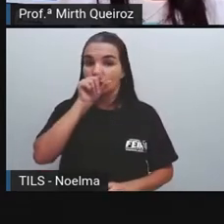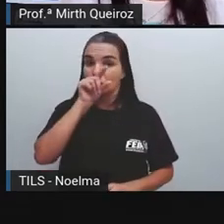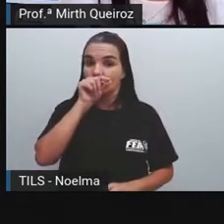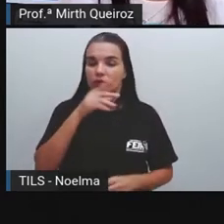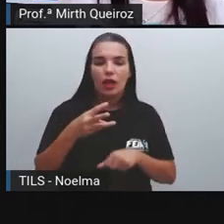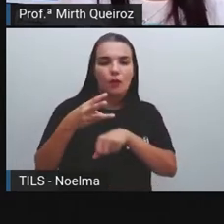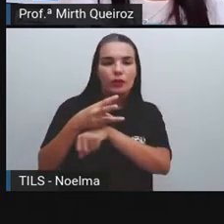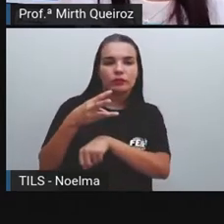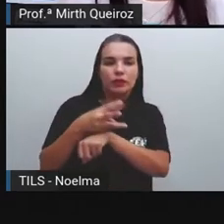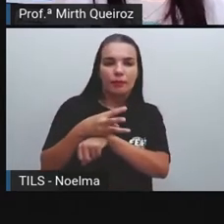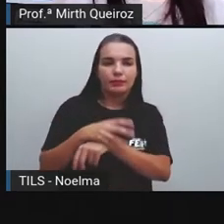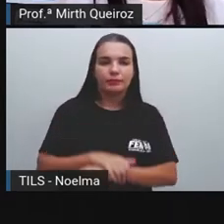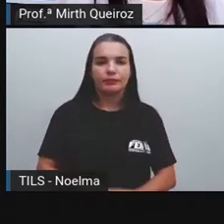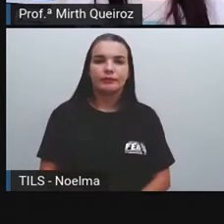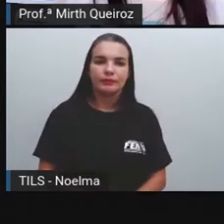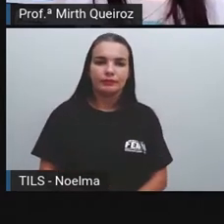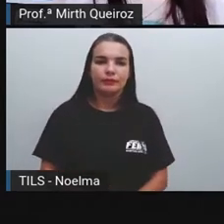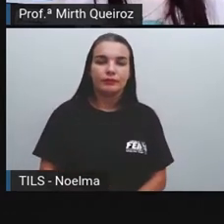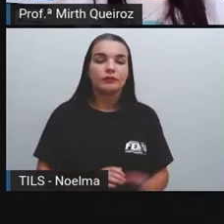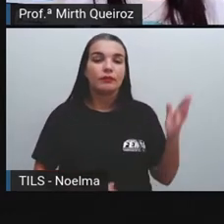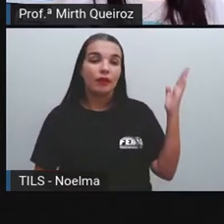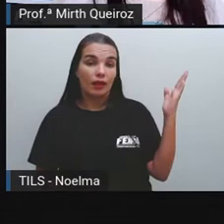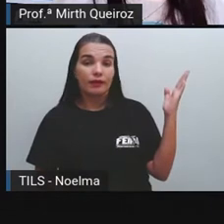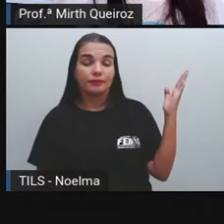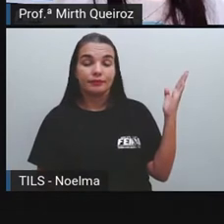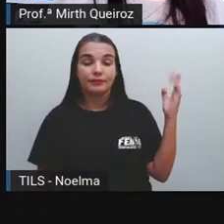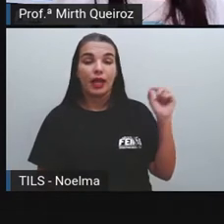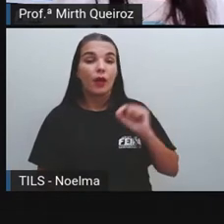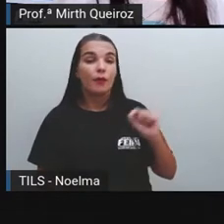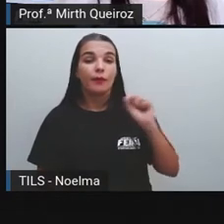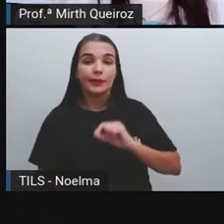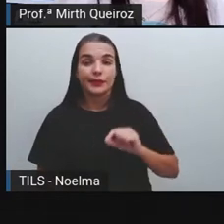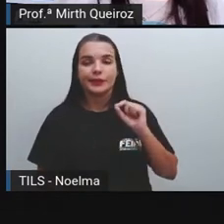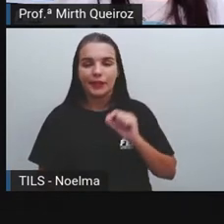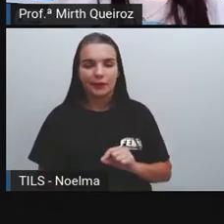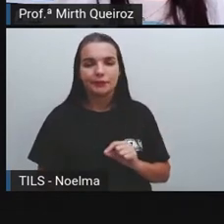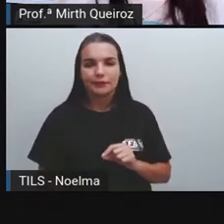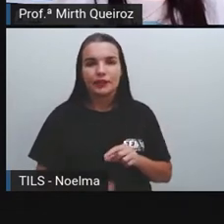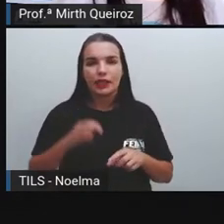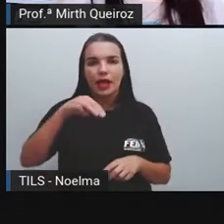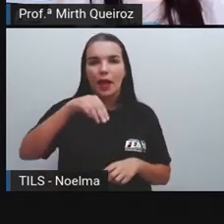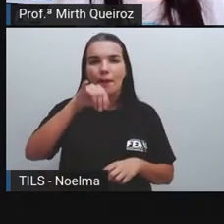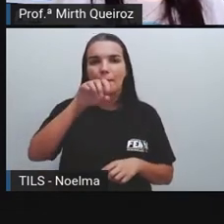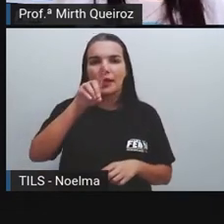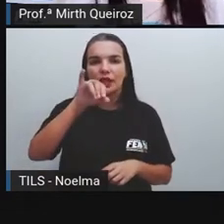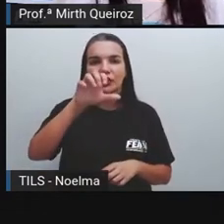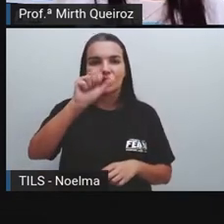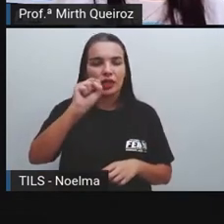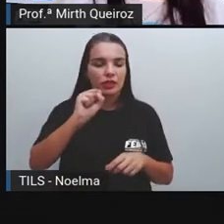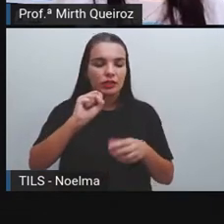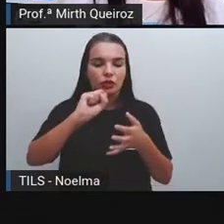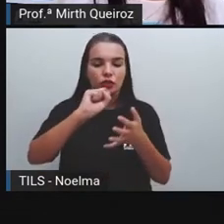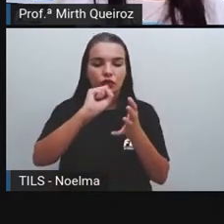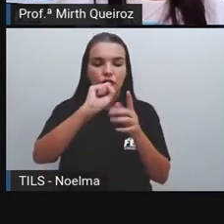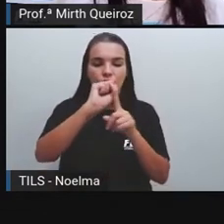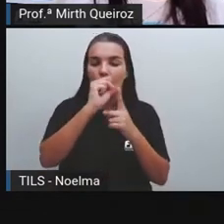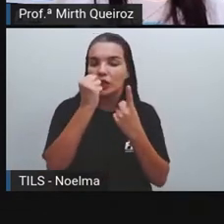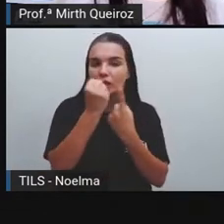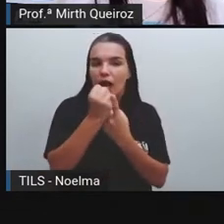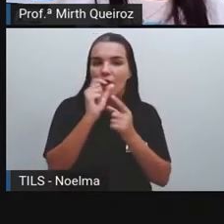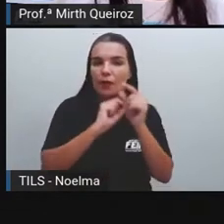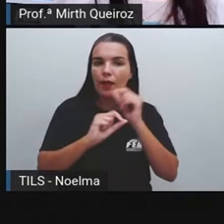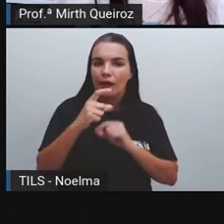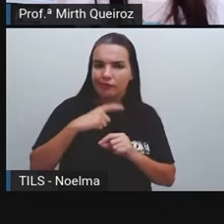E Whatsapp E as mídias Sociais Embora Elas também Permitam Relacionamento Entre os usuários